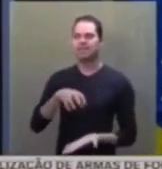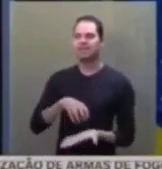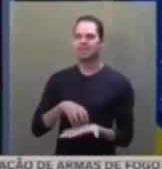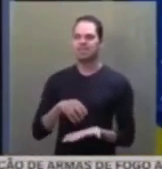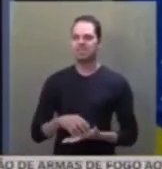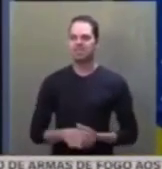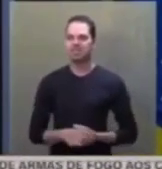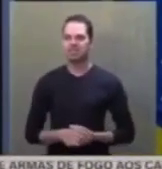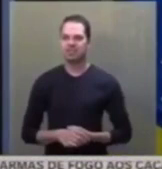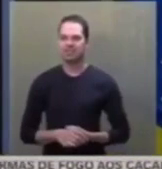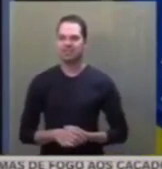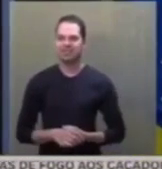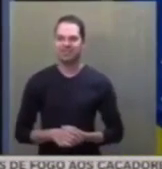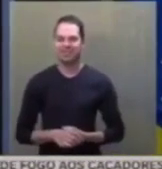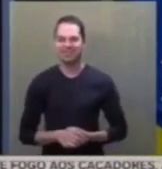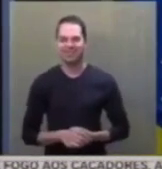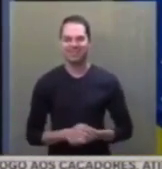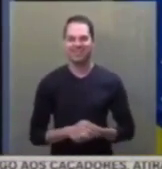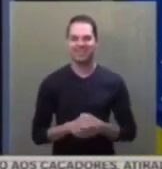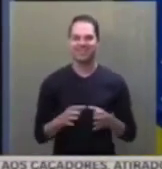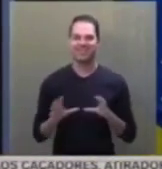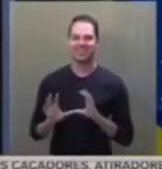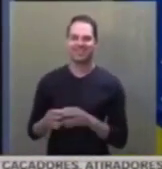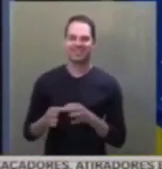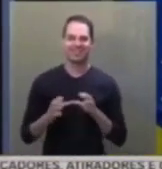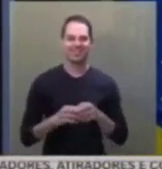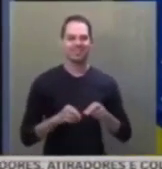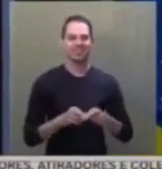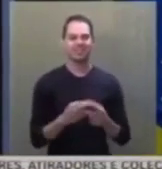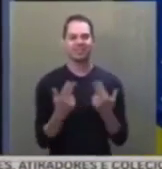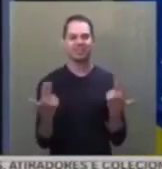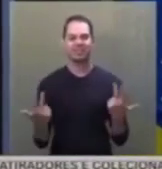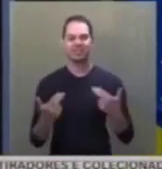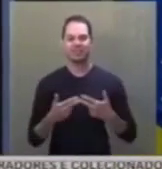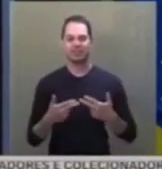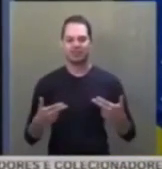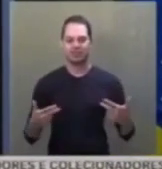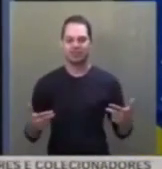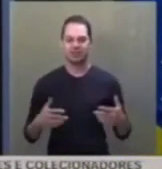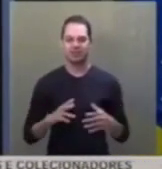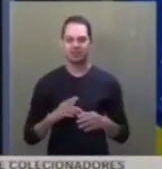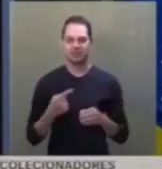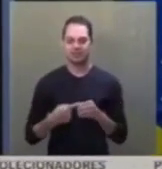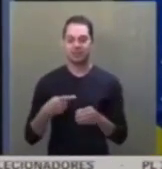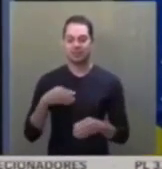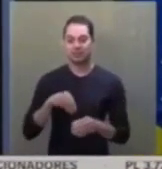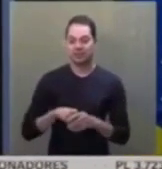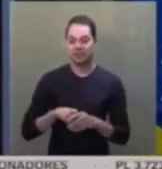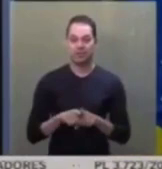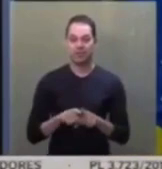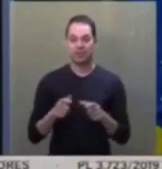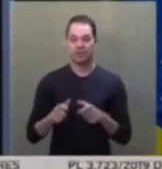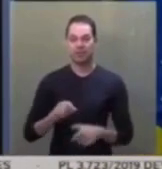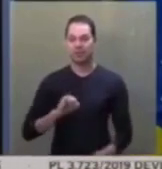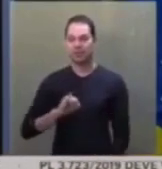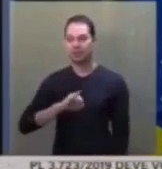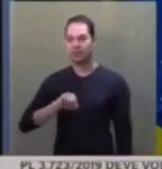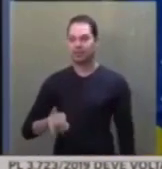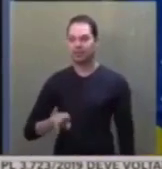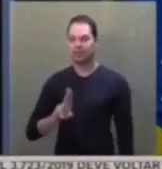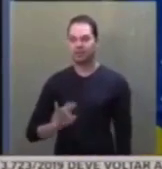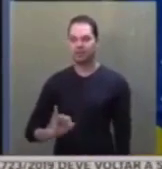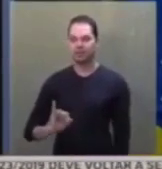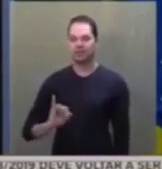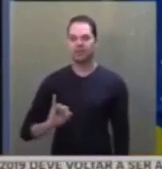tradição dos diversos grupos étnicos constituintes do município. Além disso, Ijuí cedia uma das